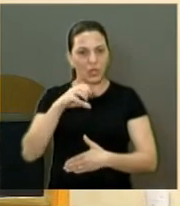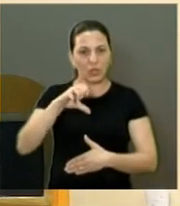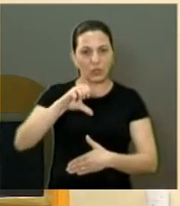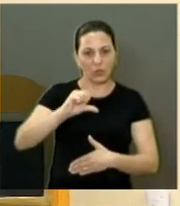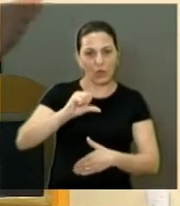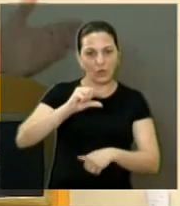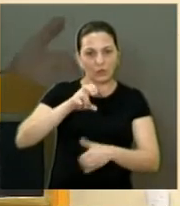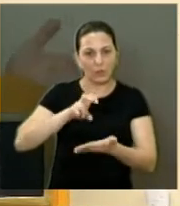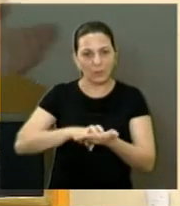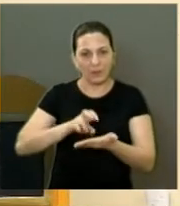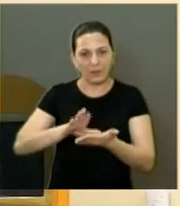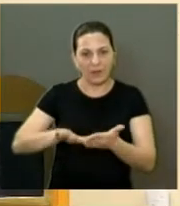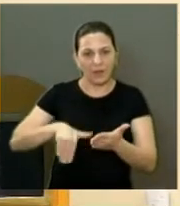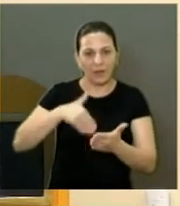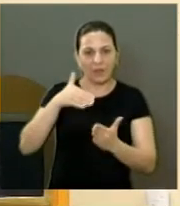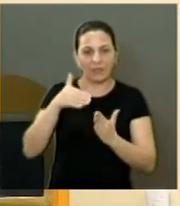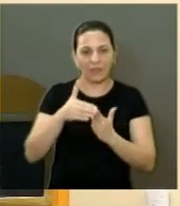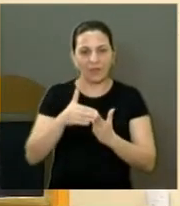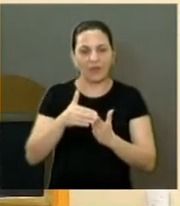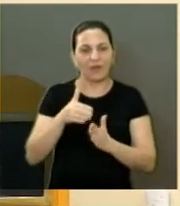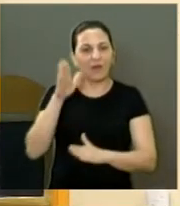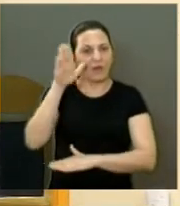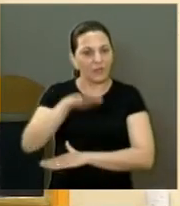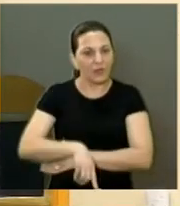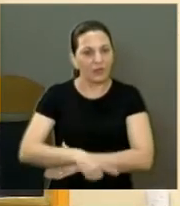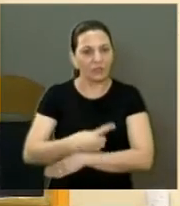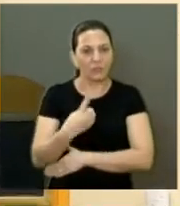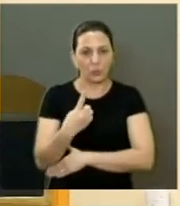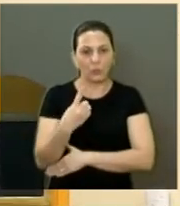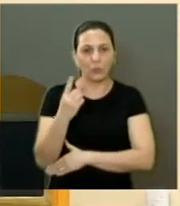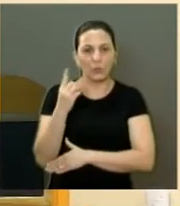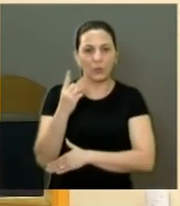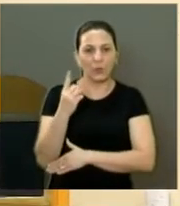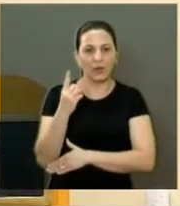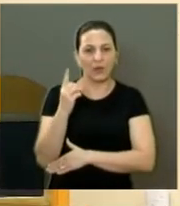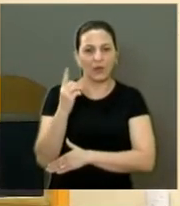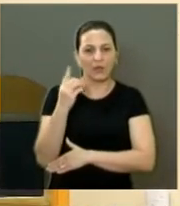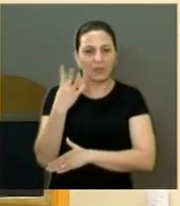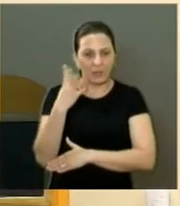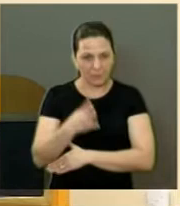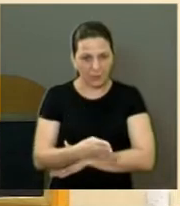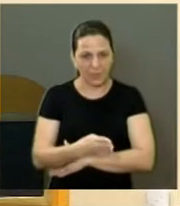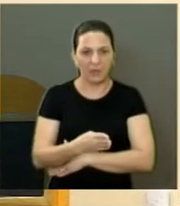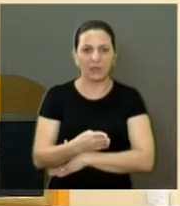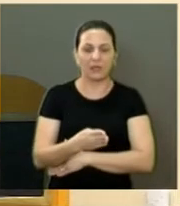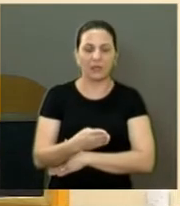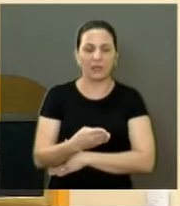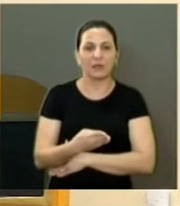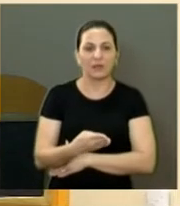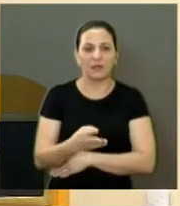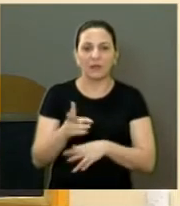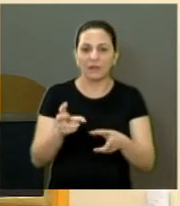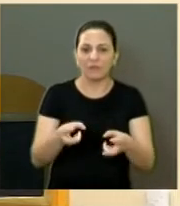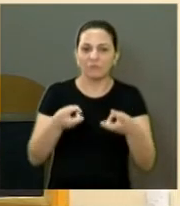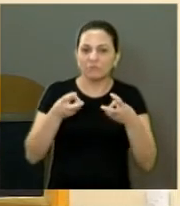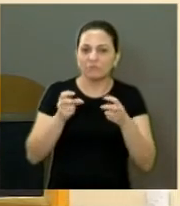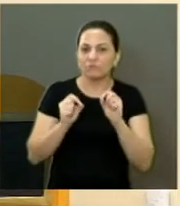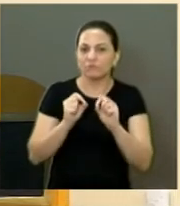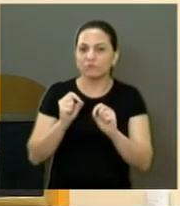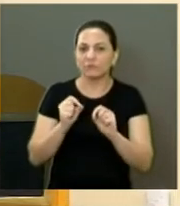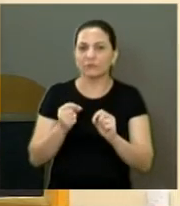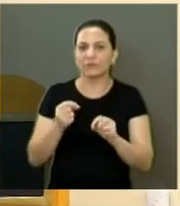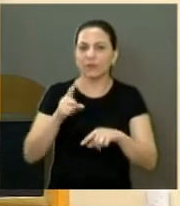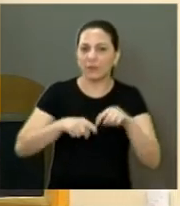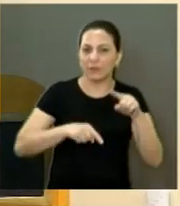horas da manhã até uma e meia da tarde, às três e trinta, para escutar e trazer. trouxe algum material,